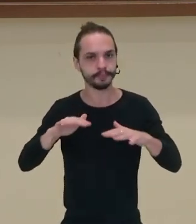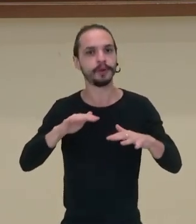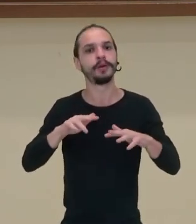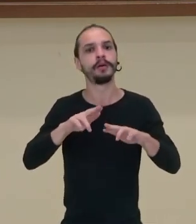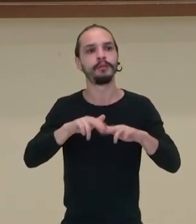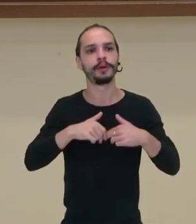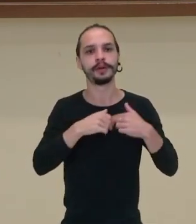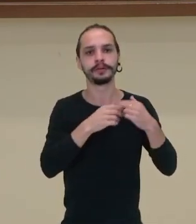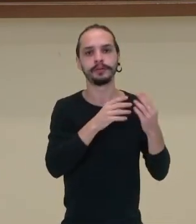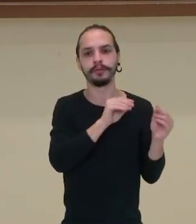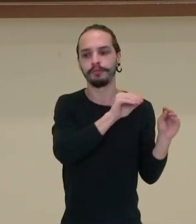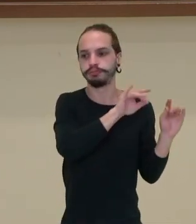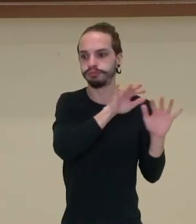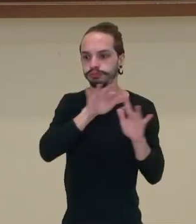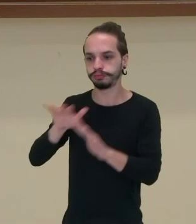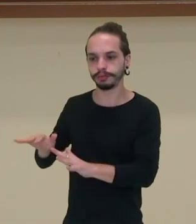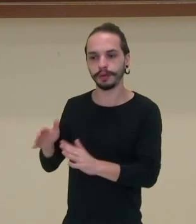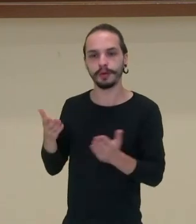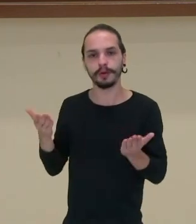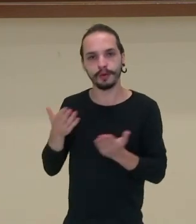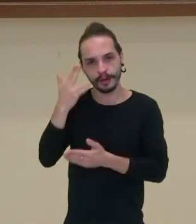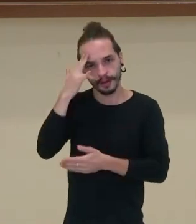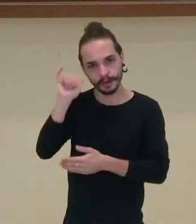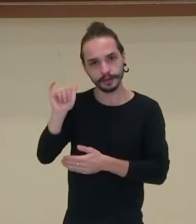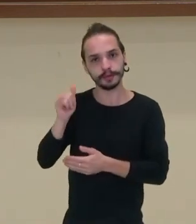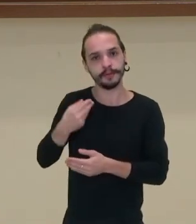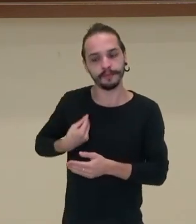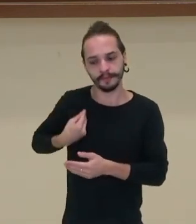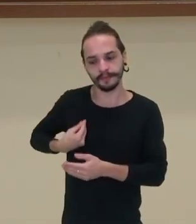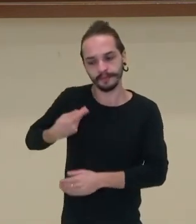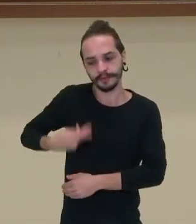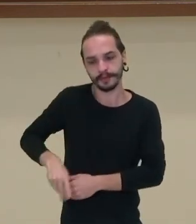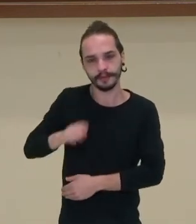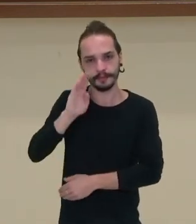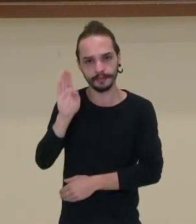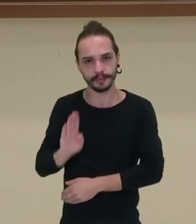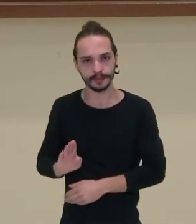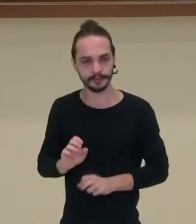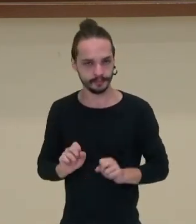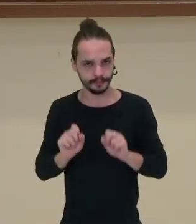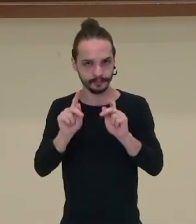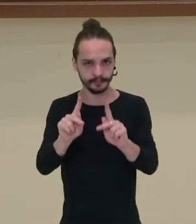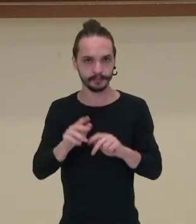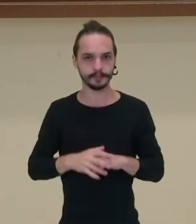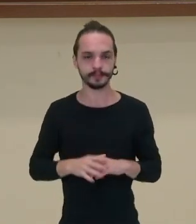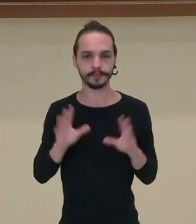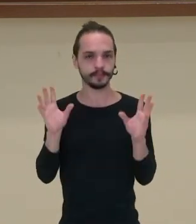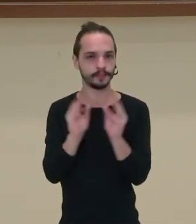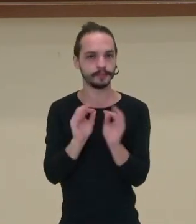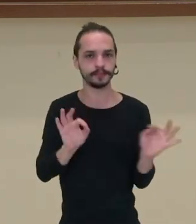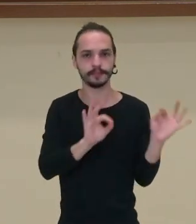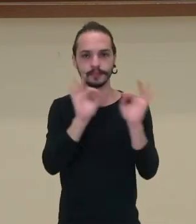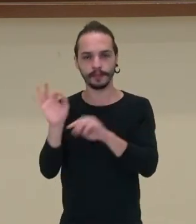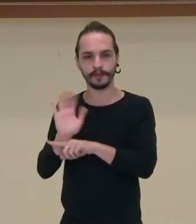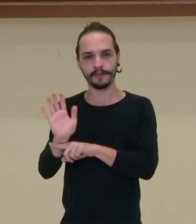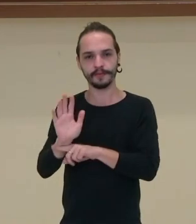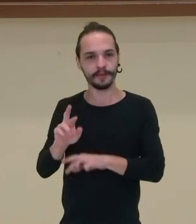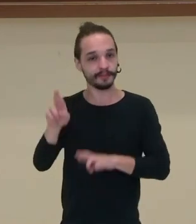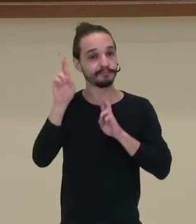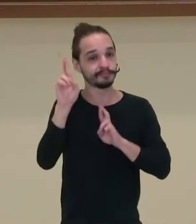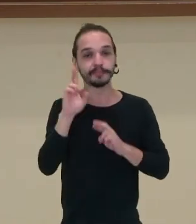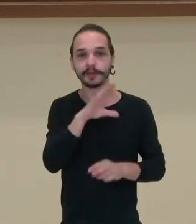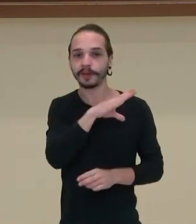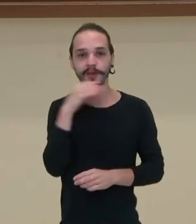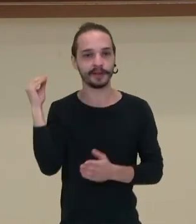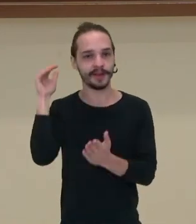onde vem muitos haitianos que hoje ainda vivem no Brasil. Ok? Foi isso que nós falamos nesse vídeo. Espero que vocês tenham